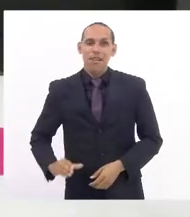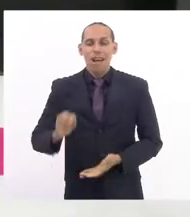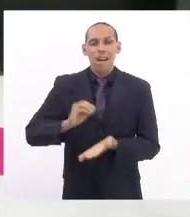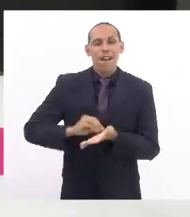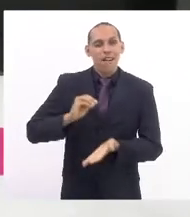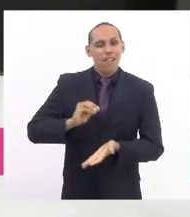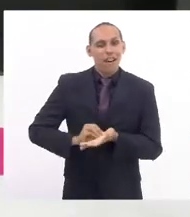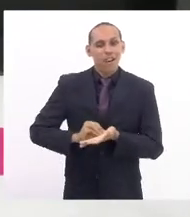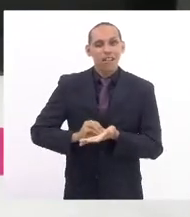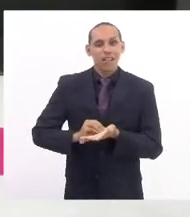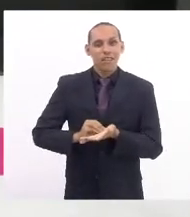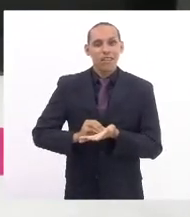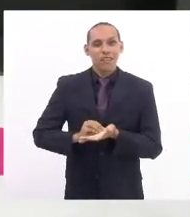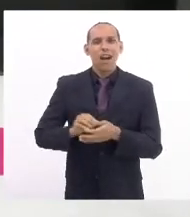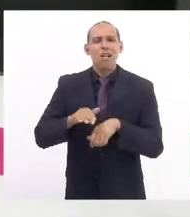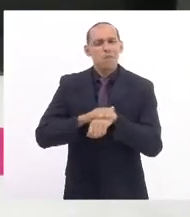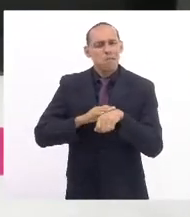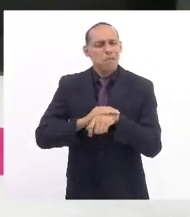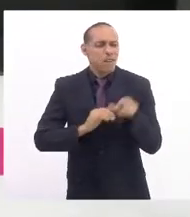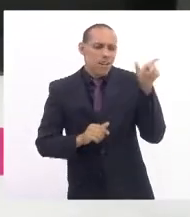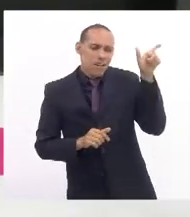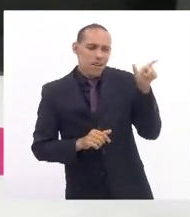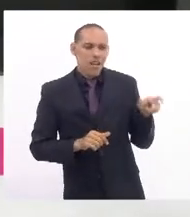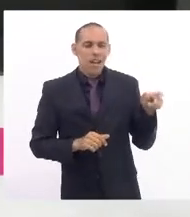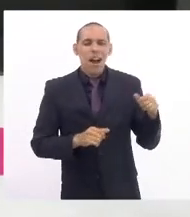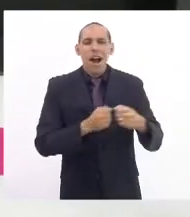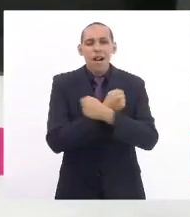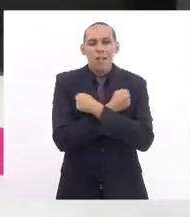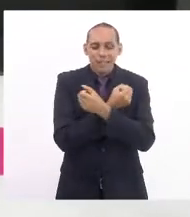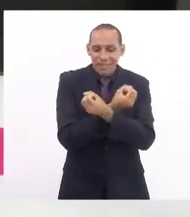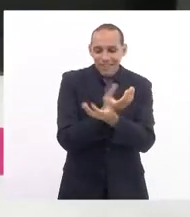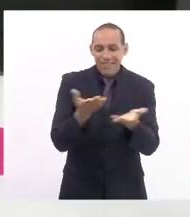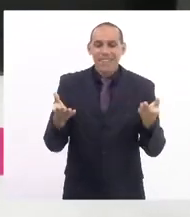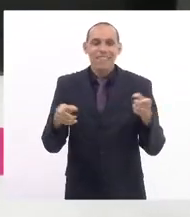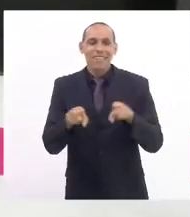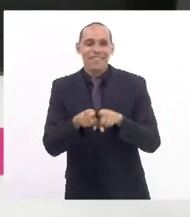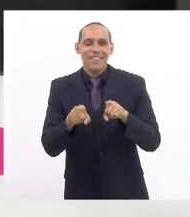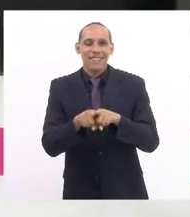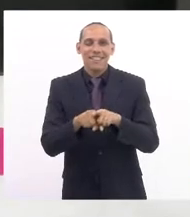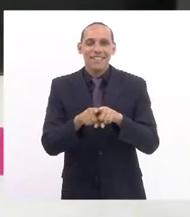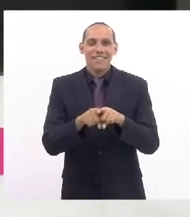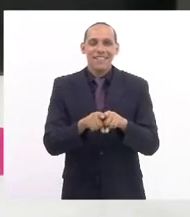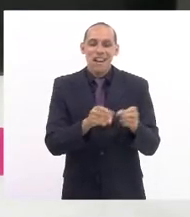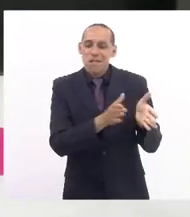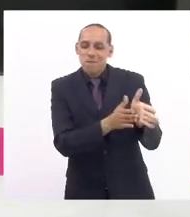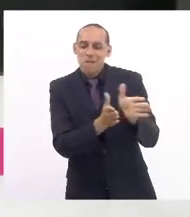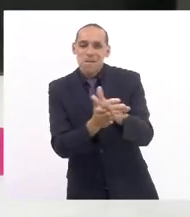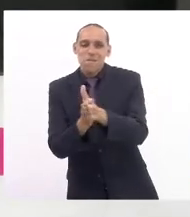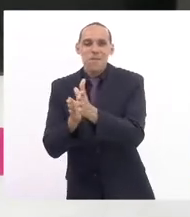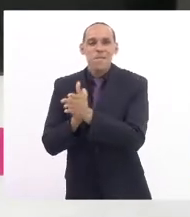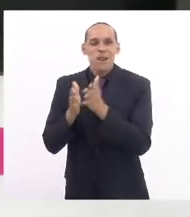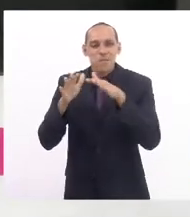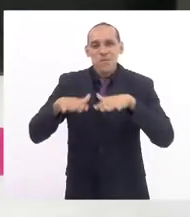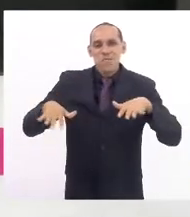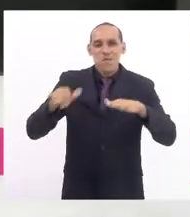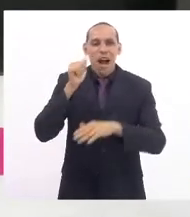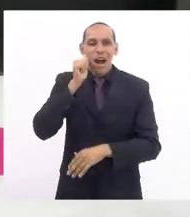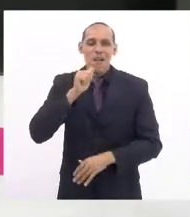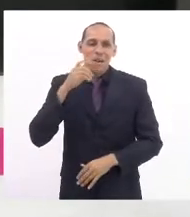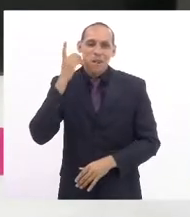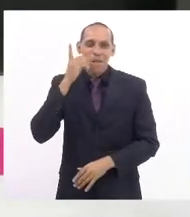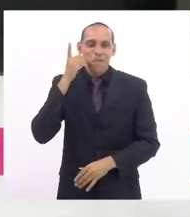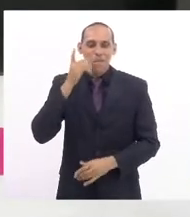que também, falando com ele, mando um grande abraço a todos, uma saudação especial a todas as deputadas.